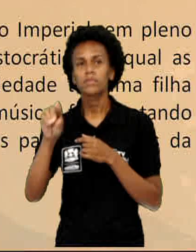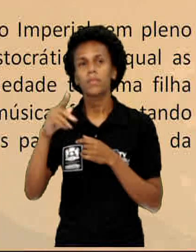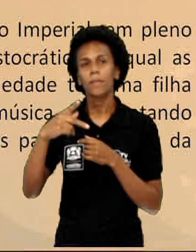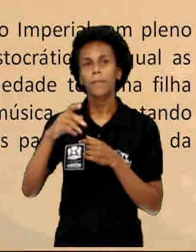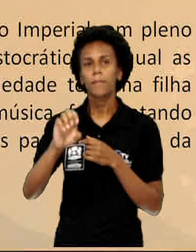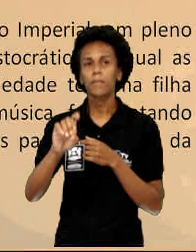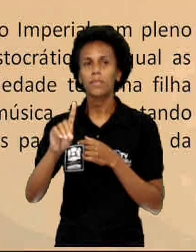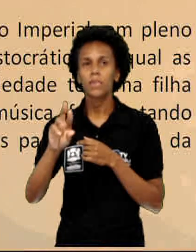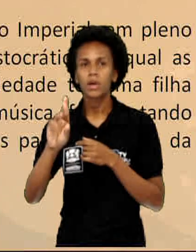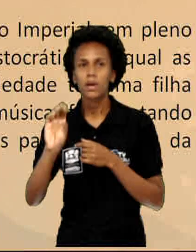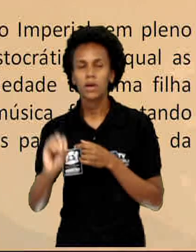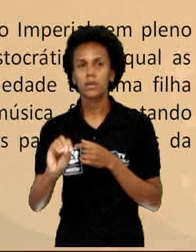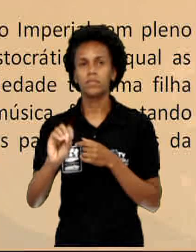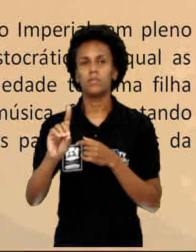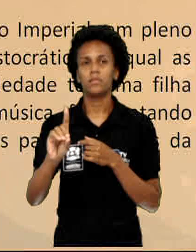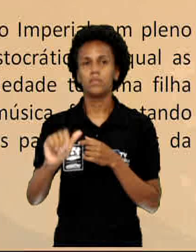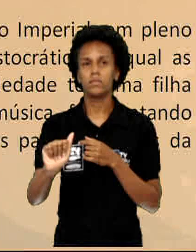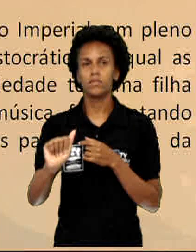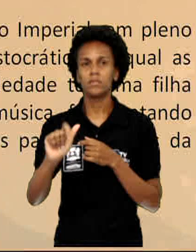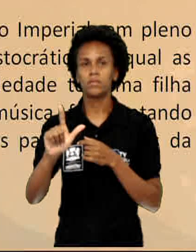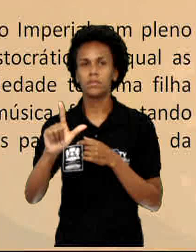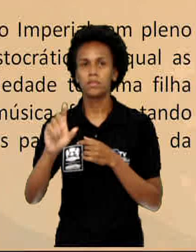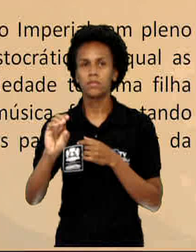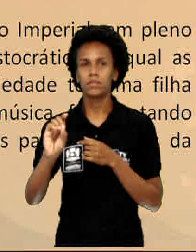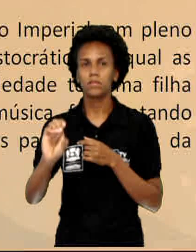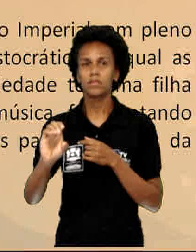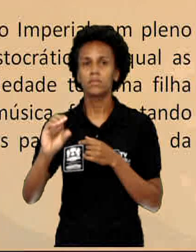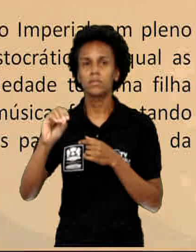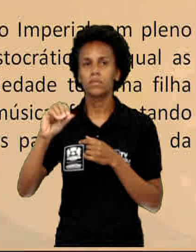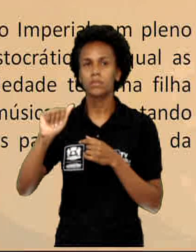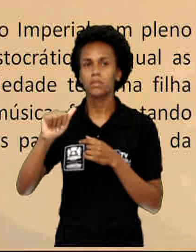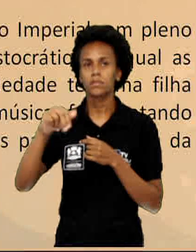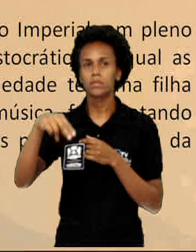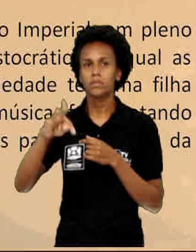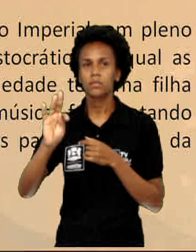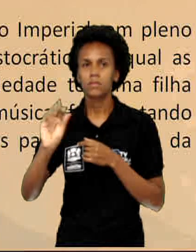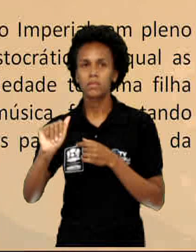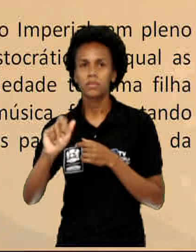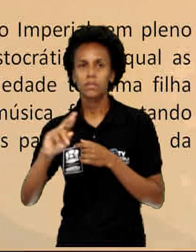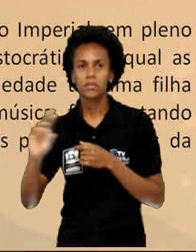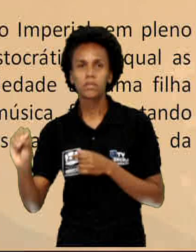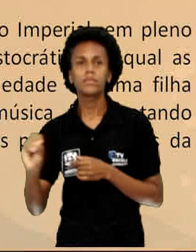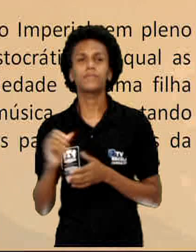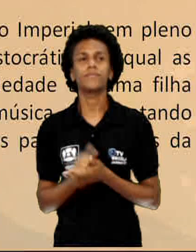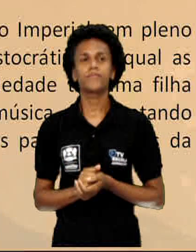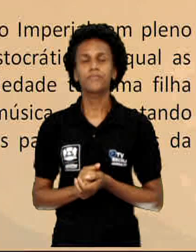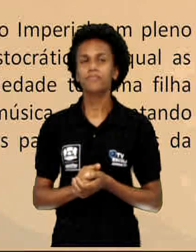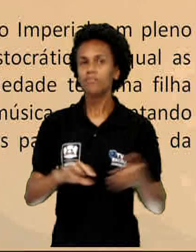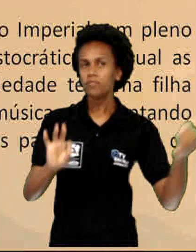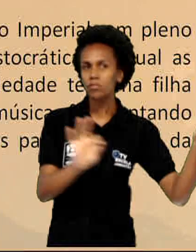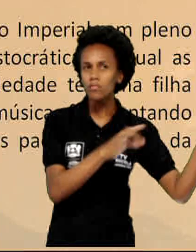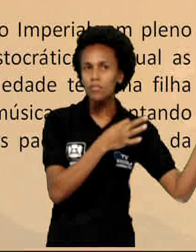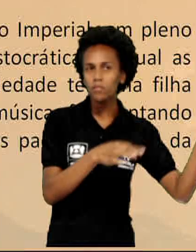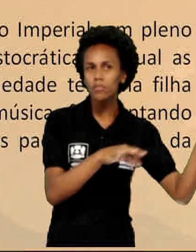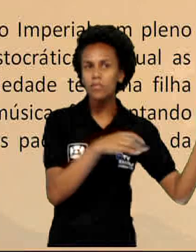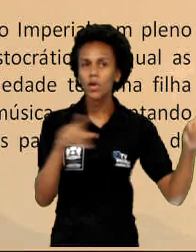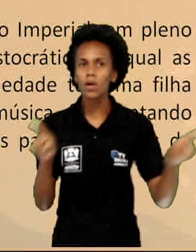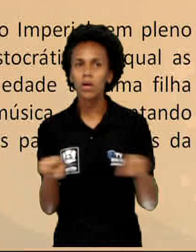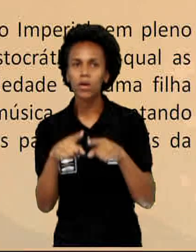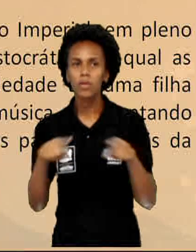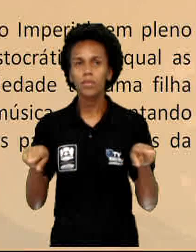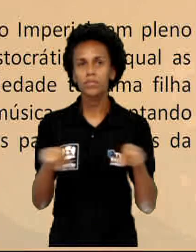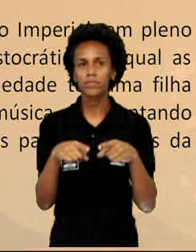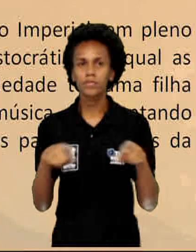um original concerto de violões, com o intuito de desestigmatizar o título de